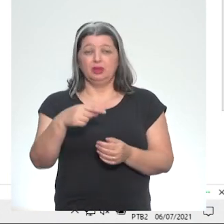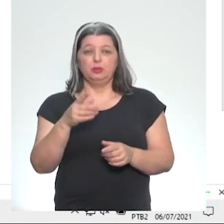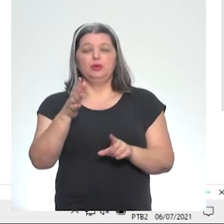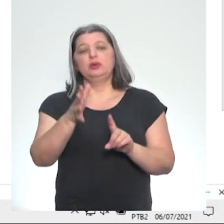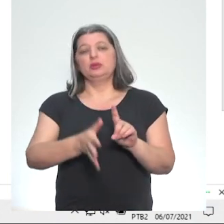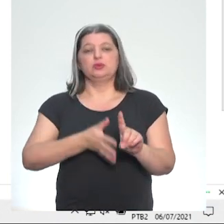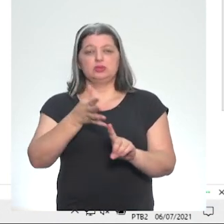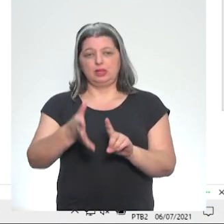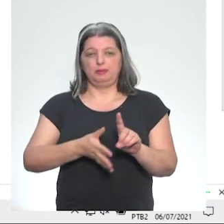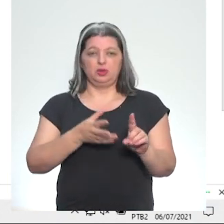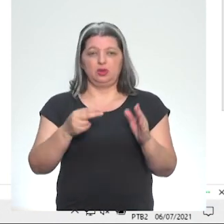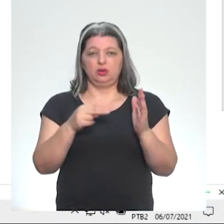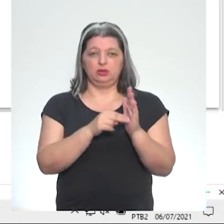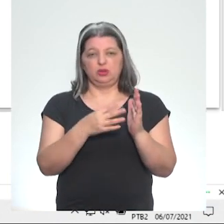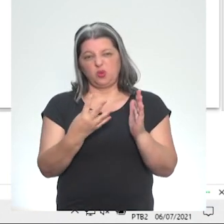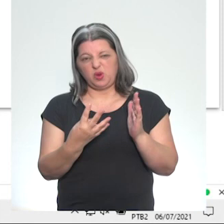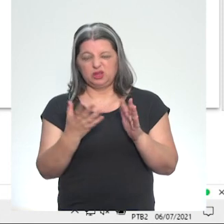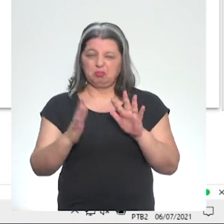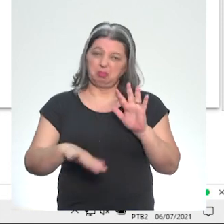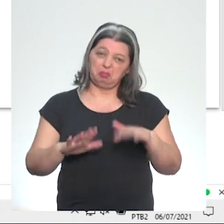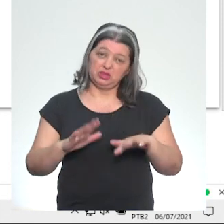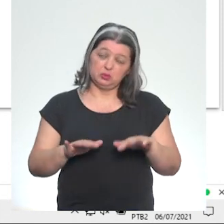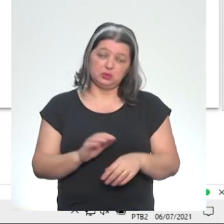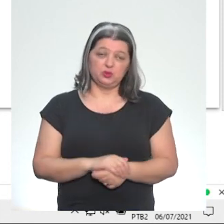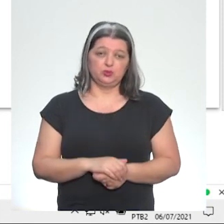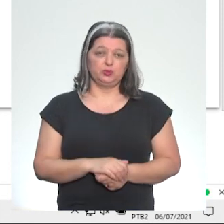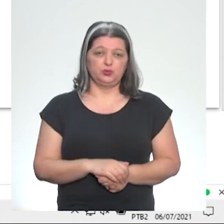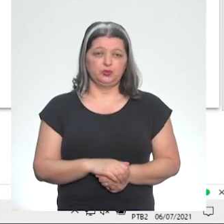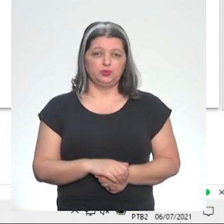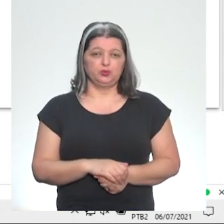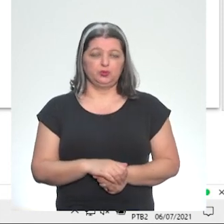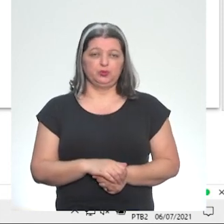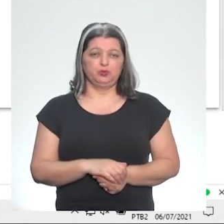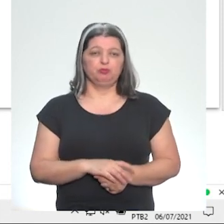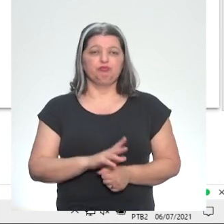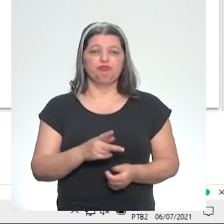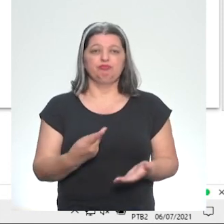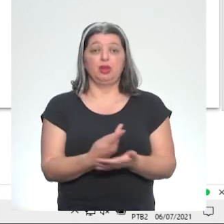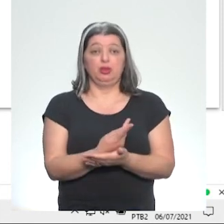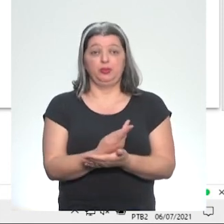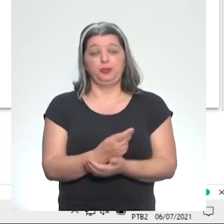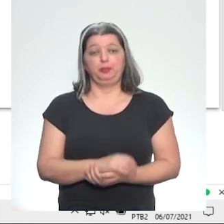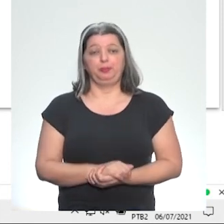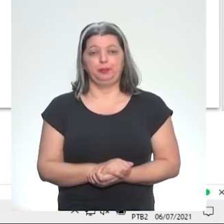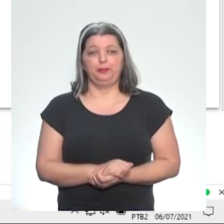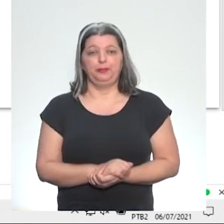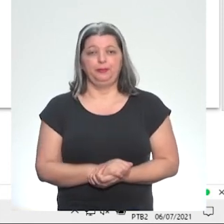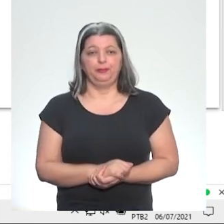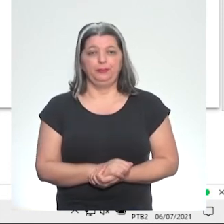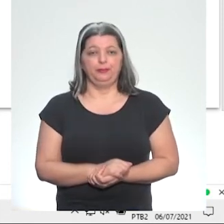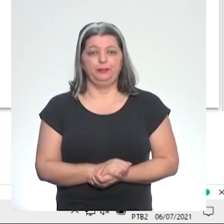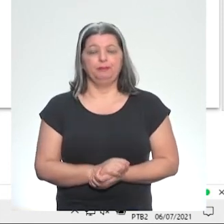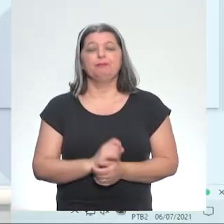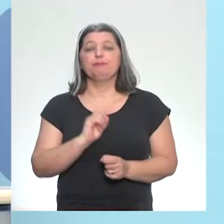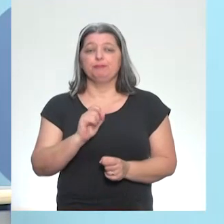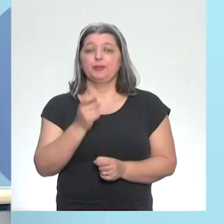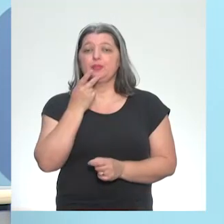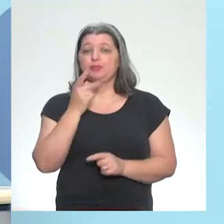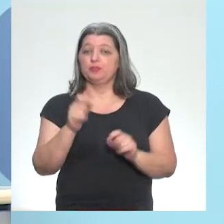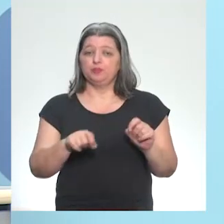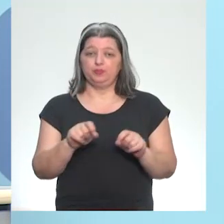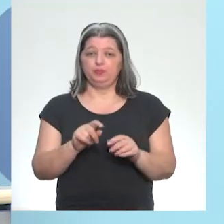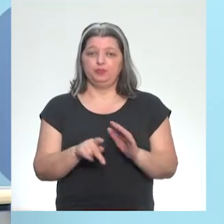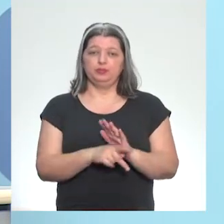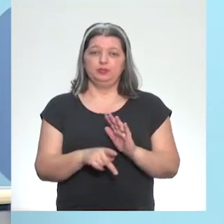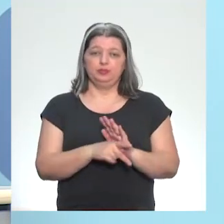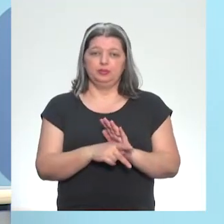Quatro. Mal ou menos, Leymão. Aí, ele deu erro. E aí, é o que a gente falou para vocês. No